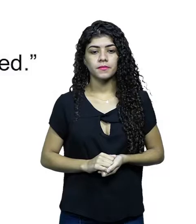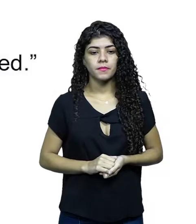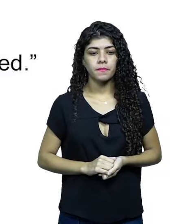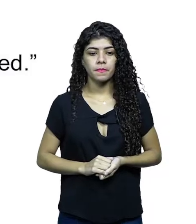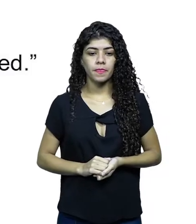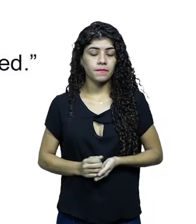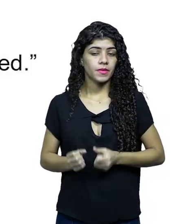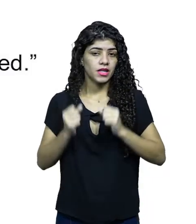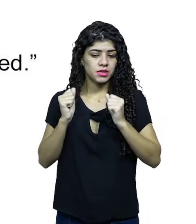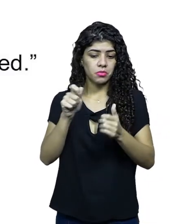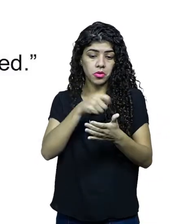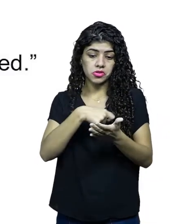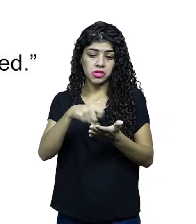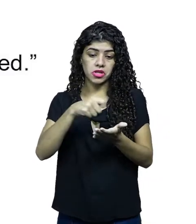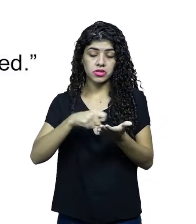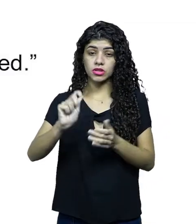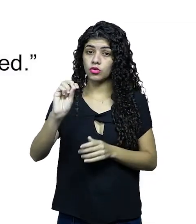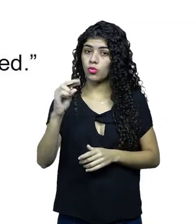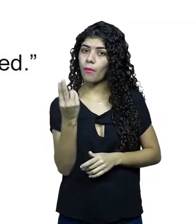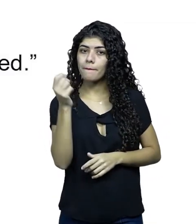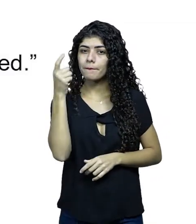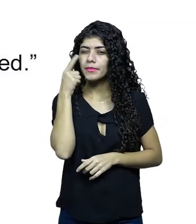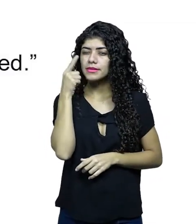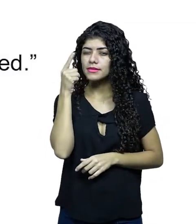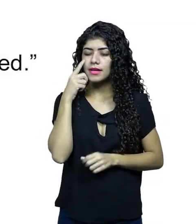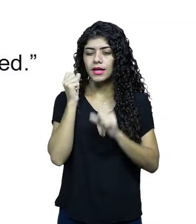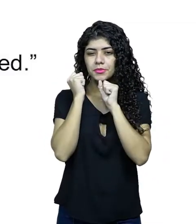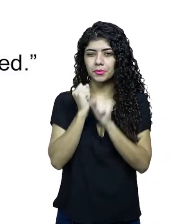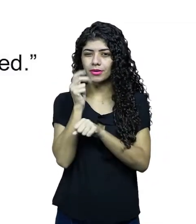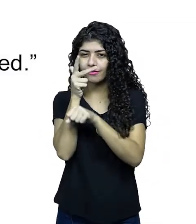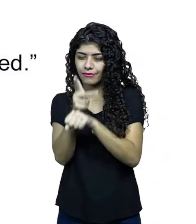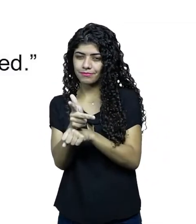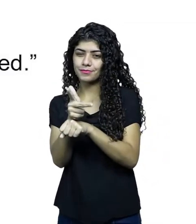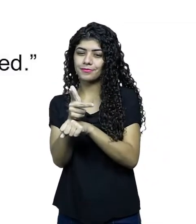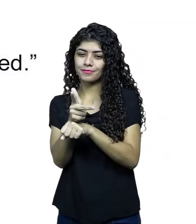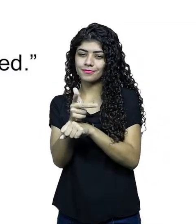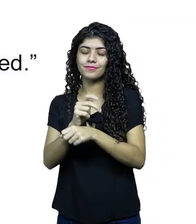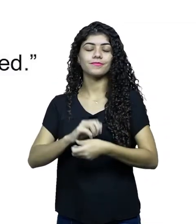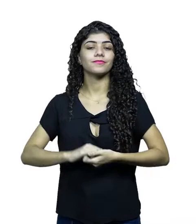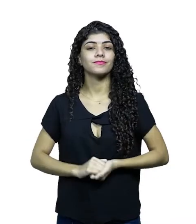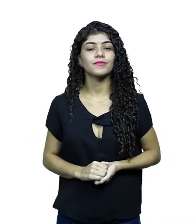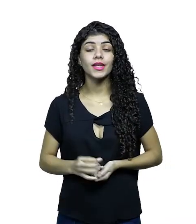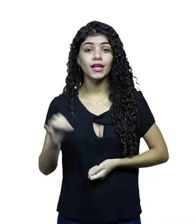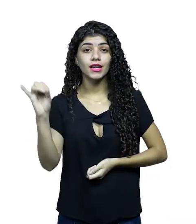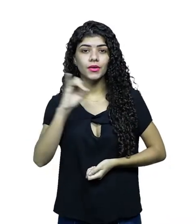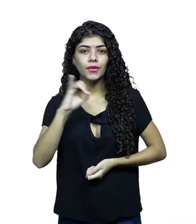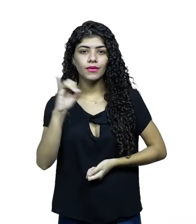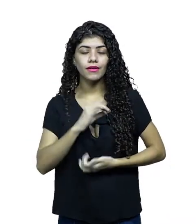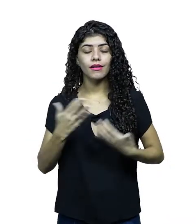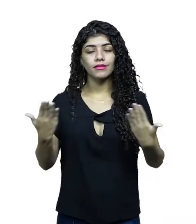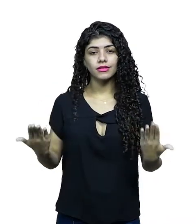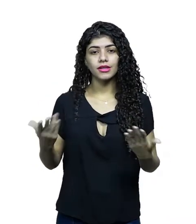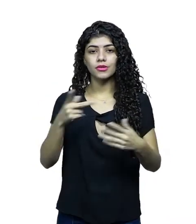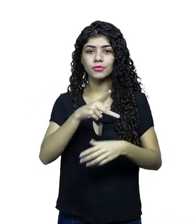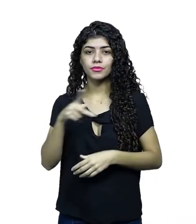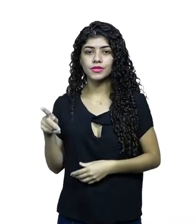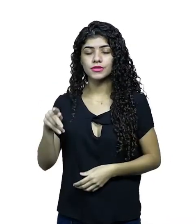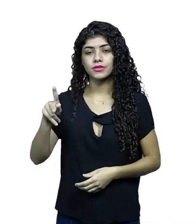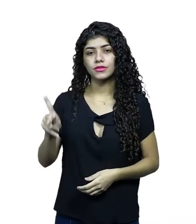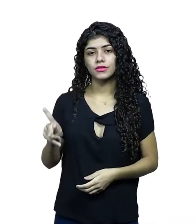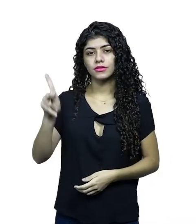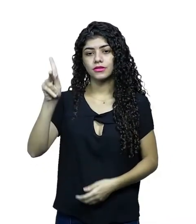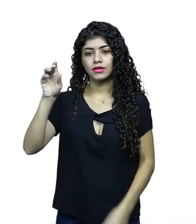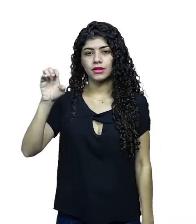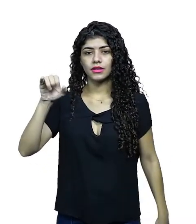Se pode ser escrito ou pensado, pode ser filmado. Olá! Então, a